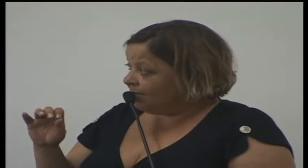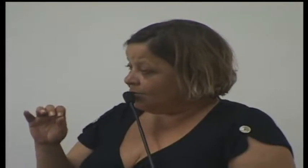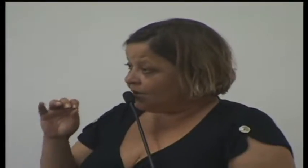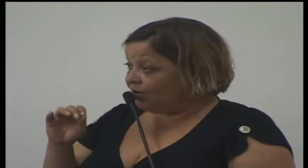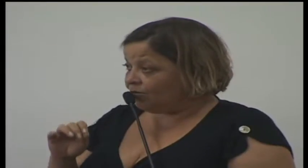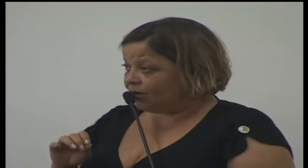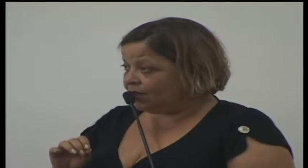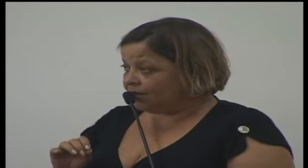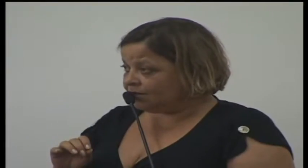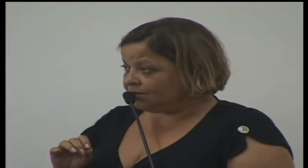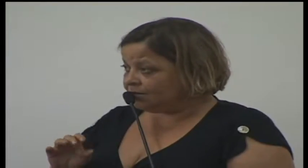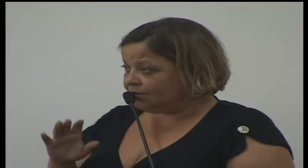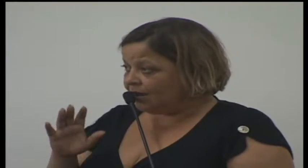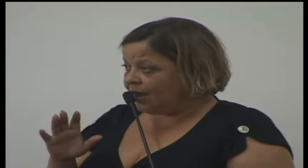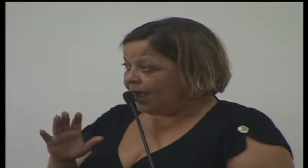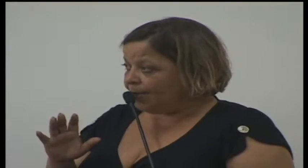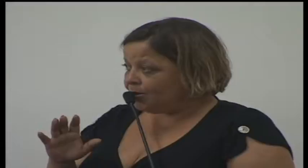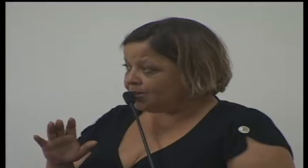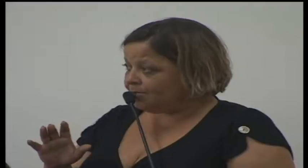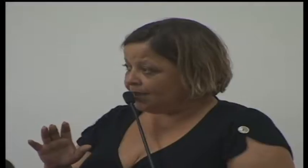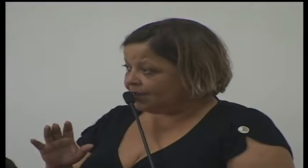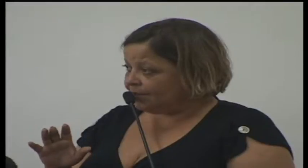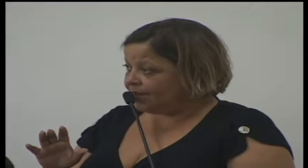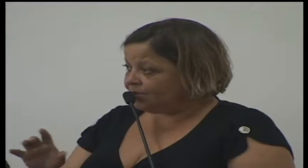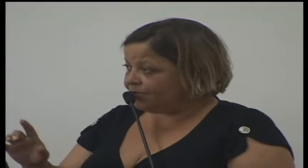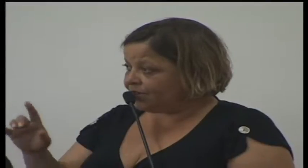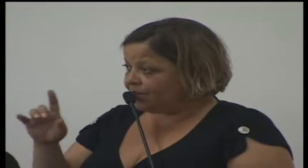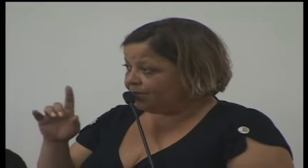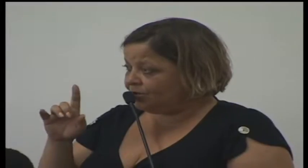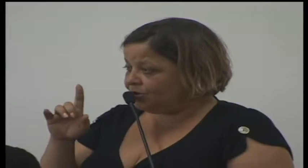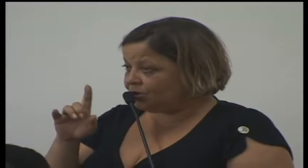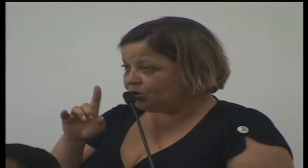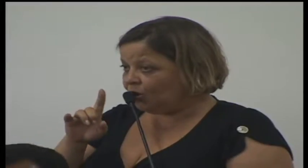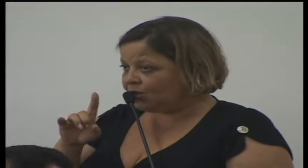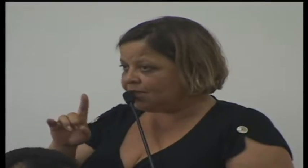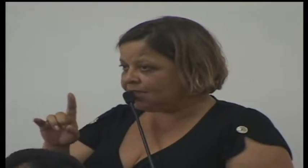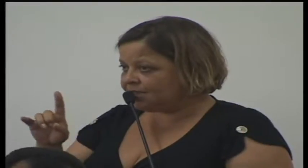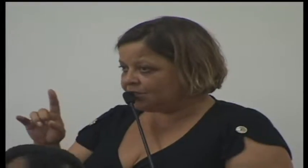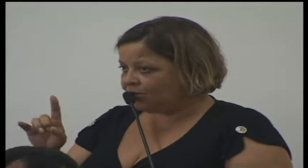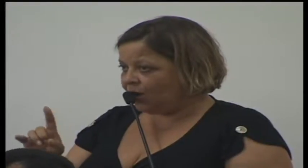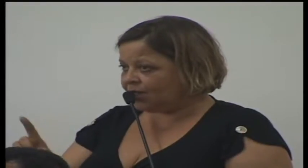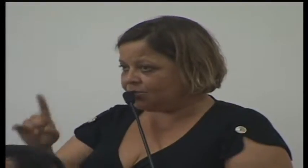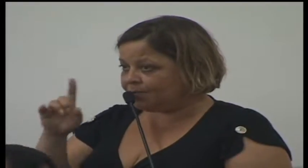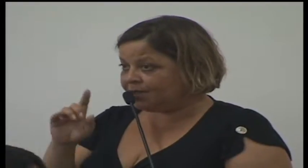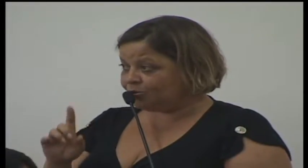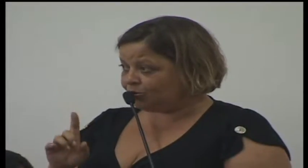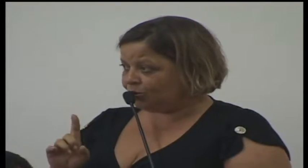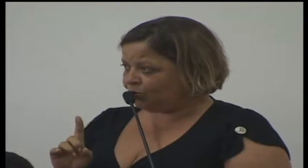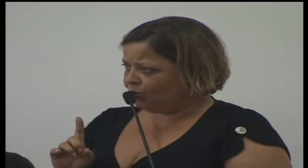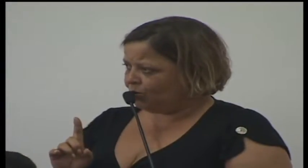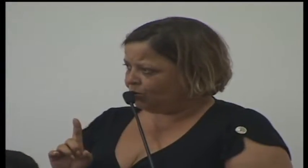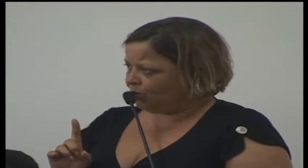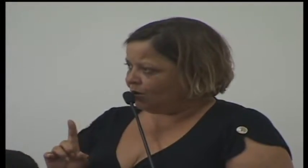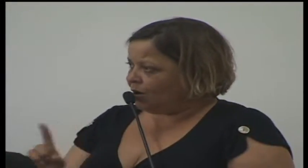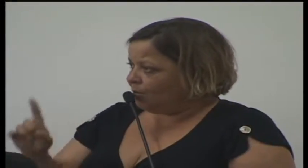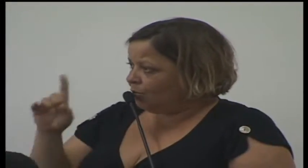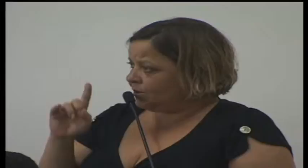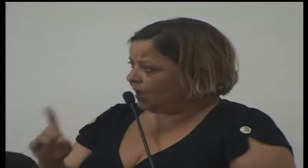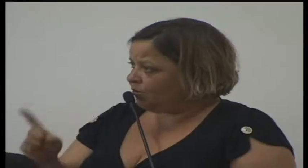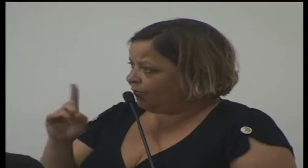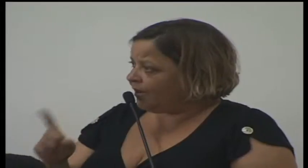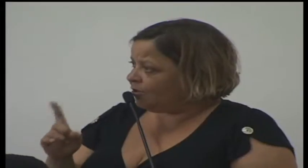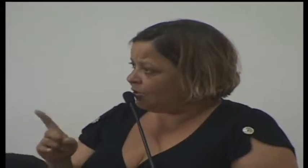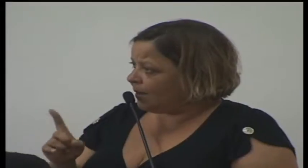Nós estamos calculando aproximadamente o fechamento de todas as escolas do período noturno.